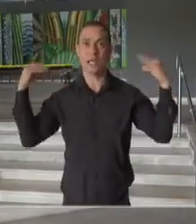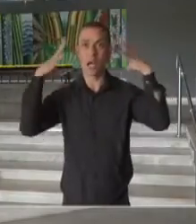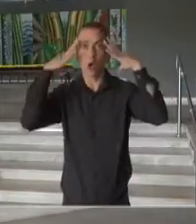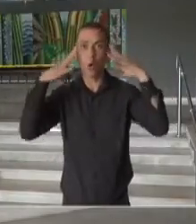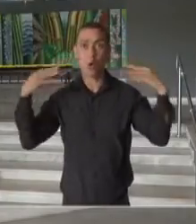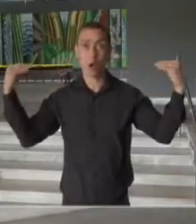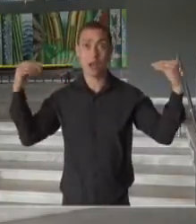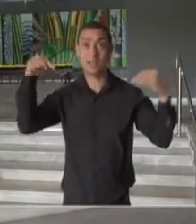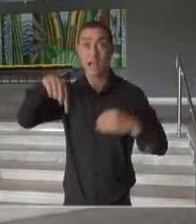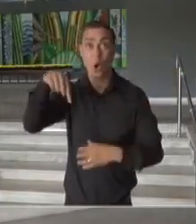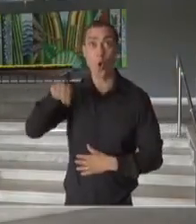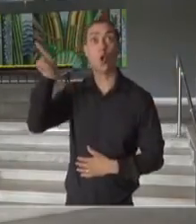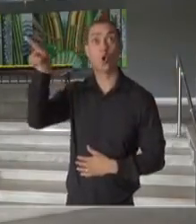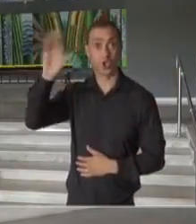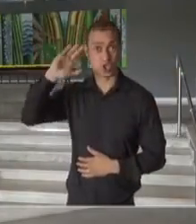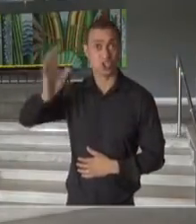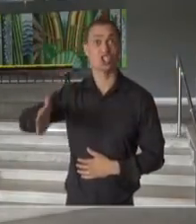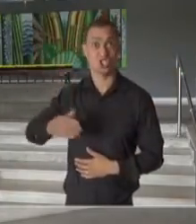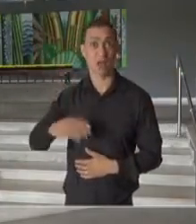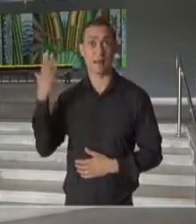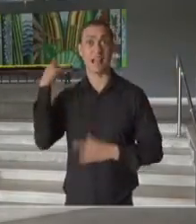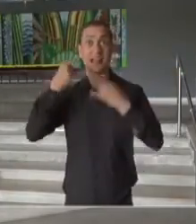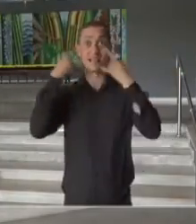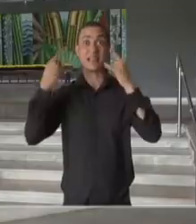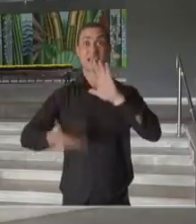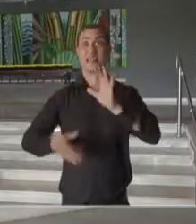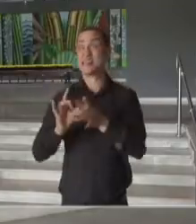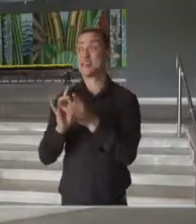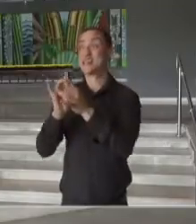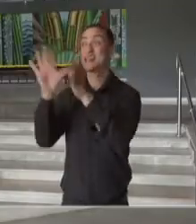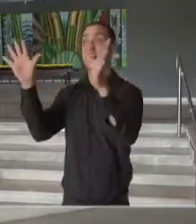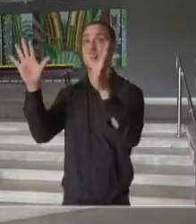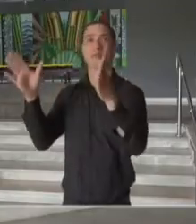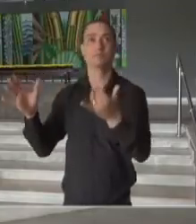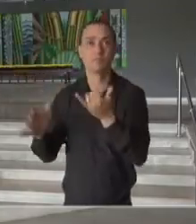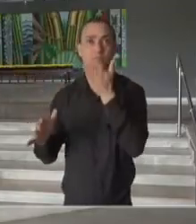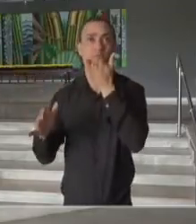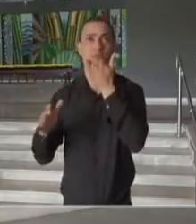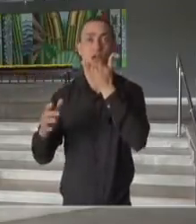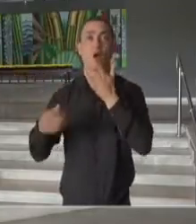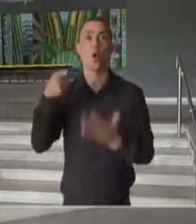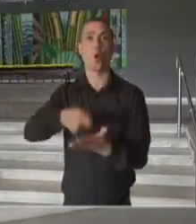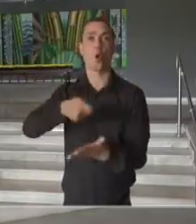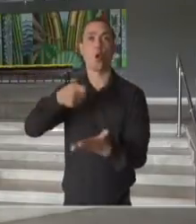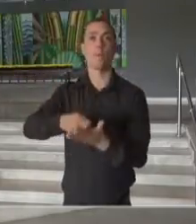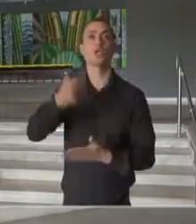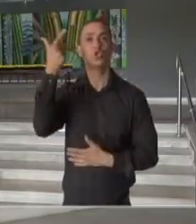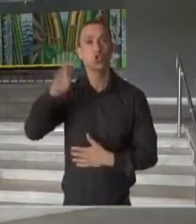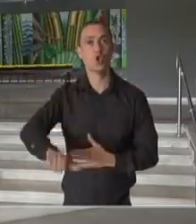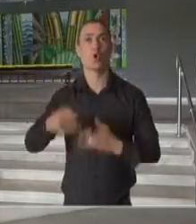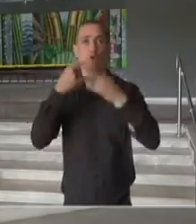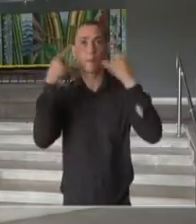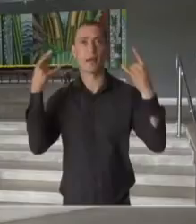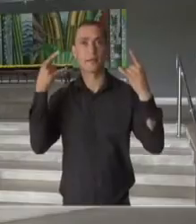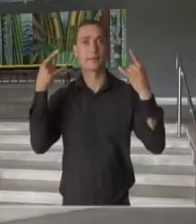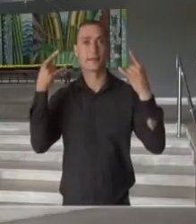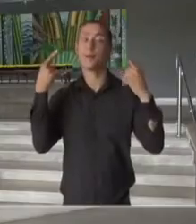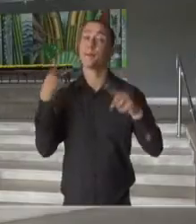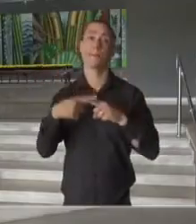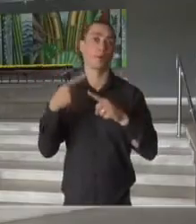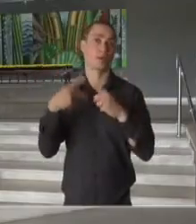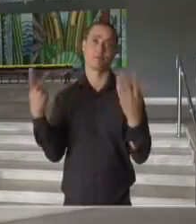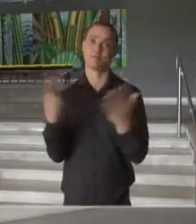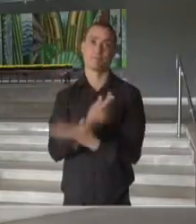hoje. A Holanda hoje está voltando atrás e passou a obrigar o uso de máscaras em